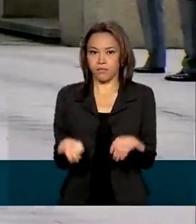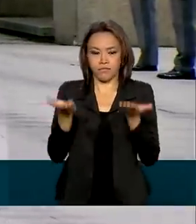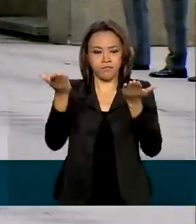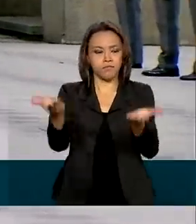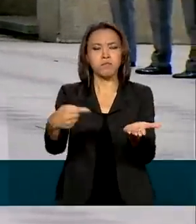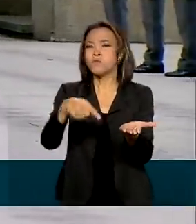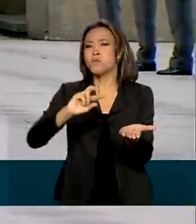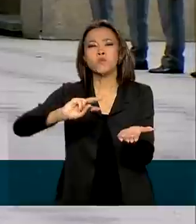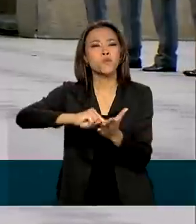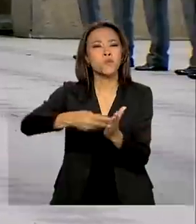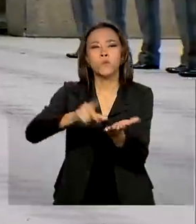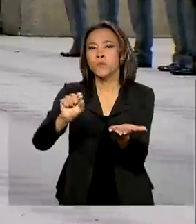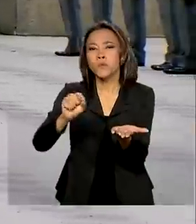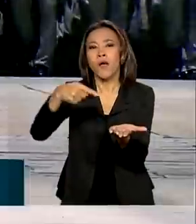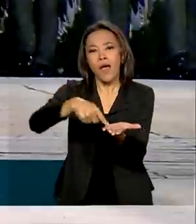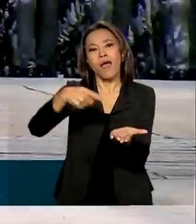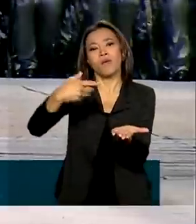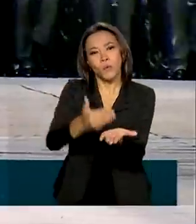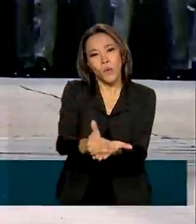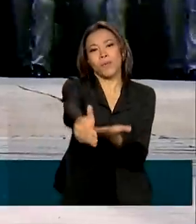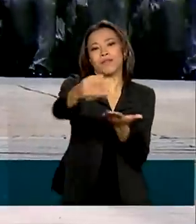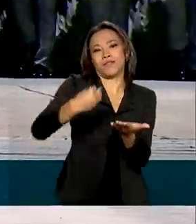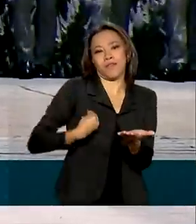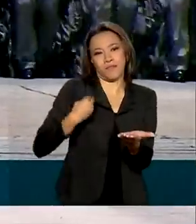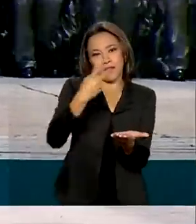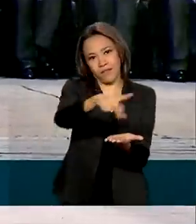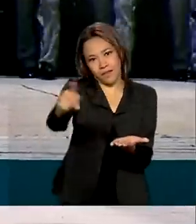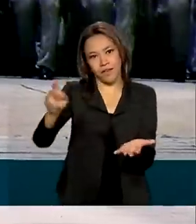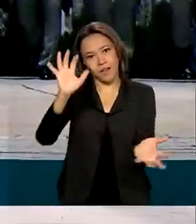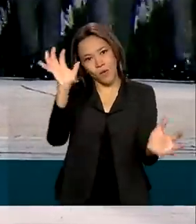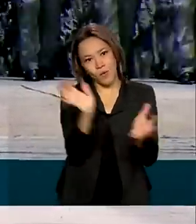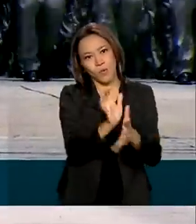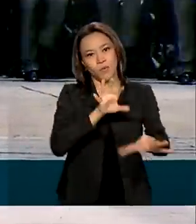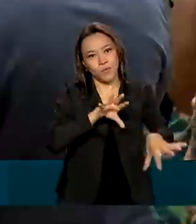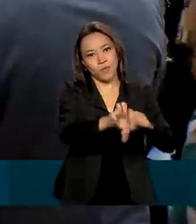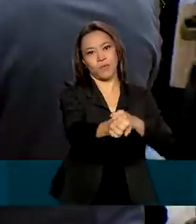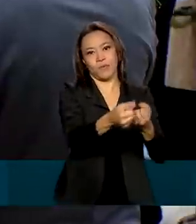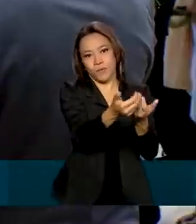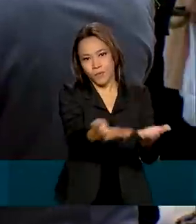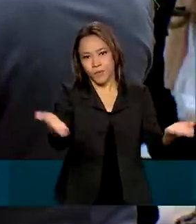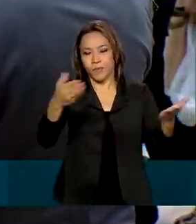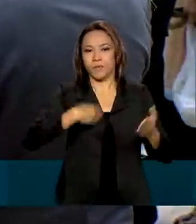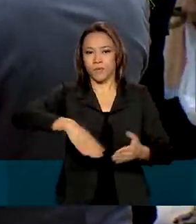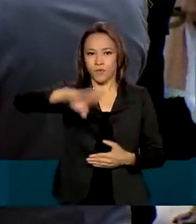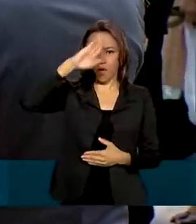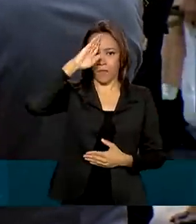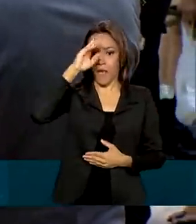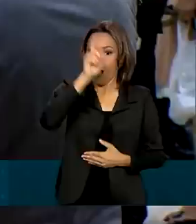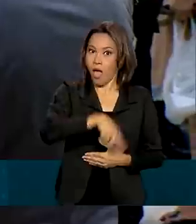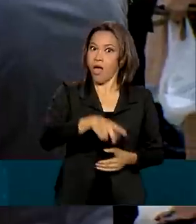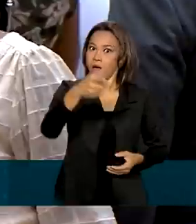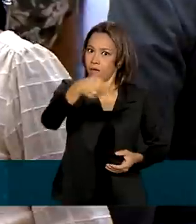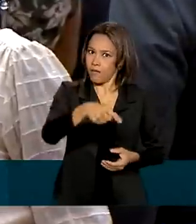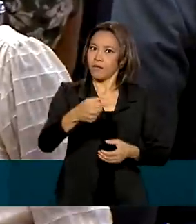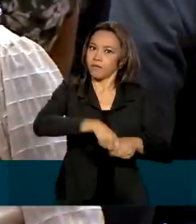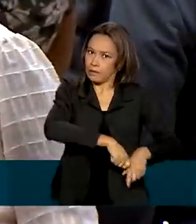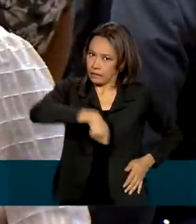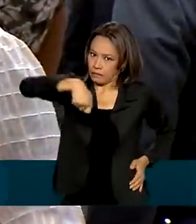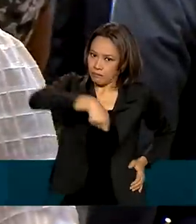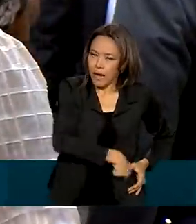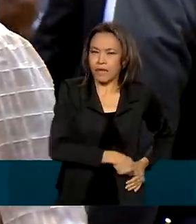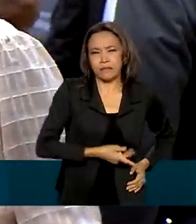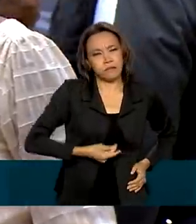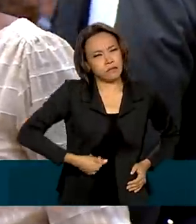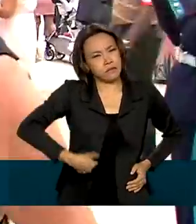simbolicamente o início da vida deles como aspirantes a oficiais do Exército. A arma que vão carregar ao longo de toda a carreira